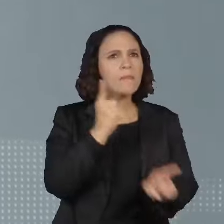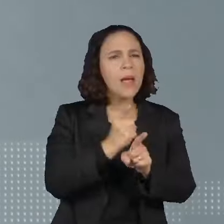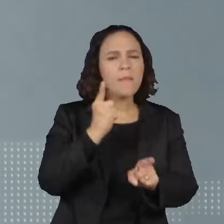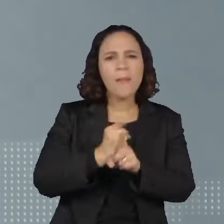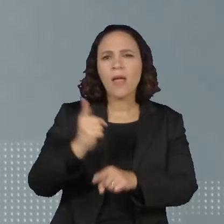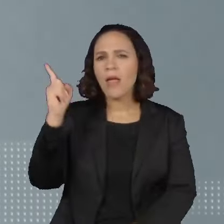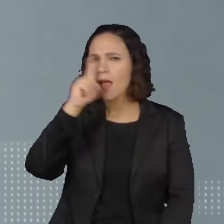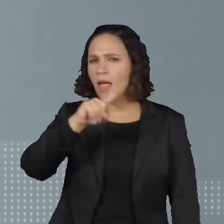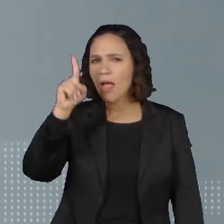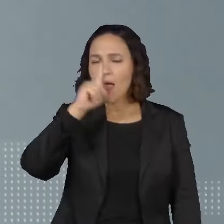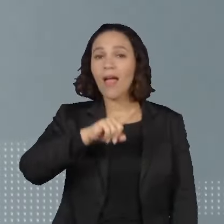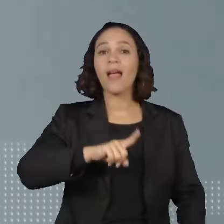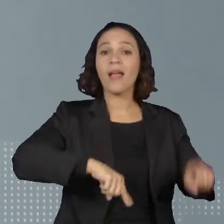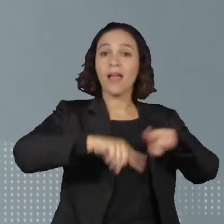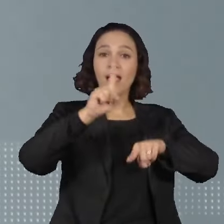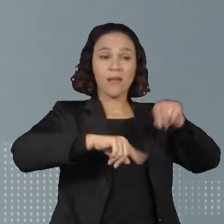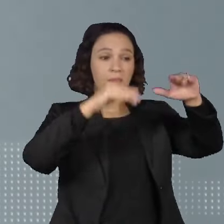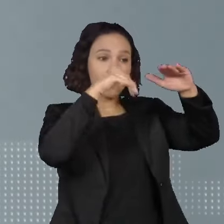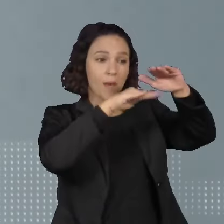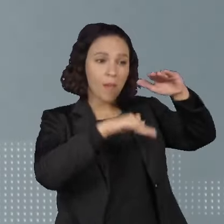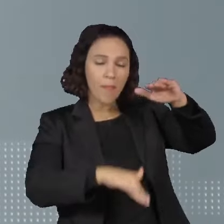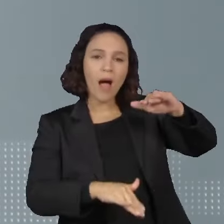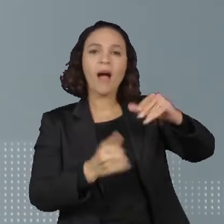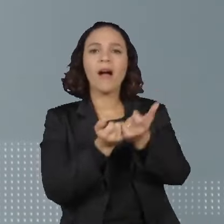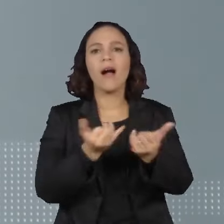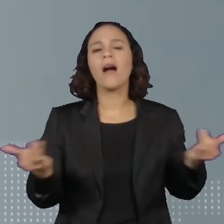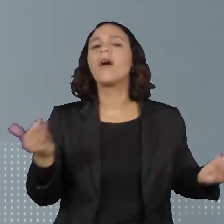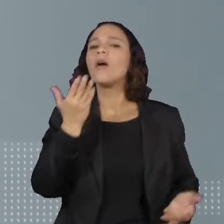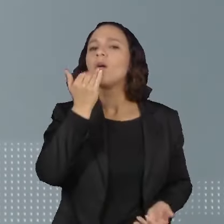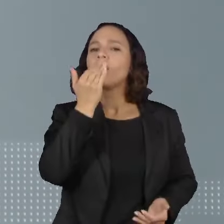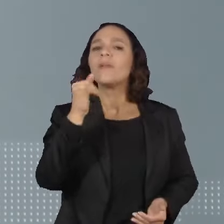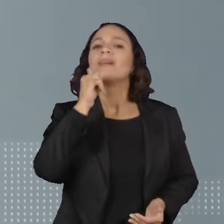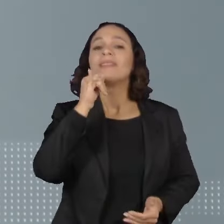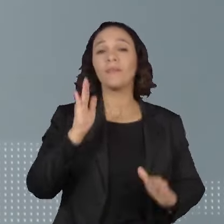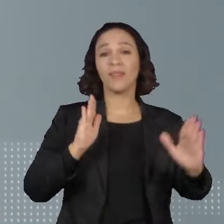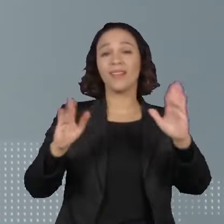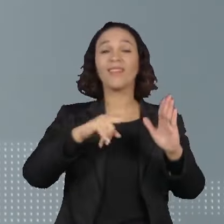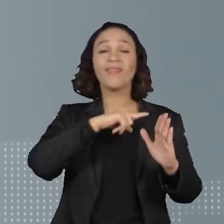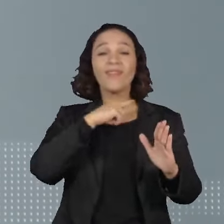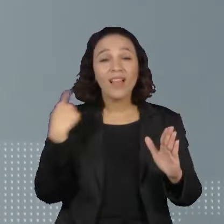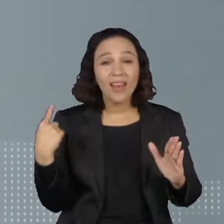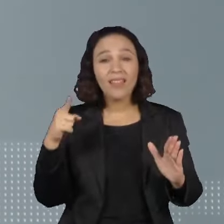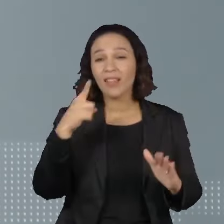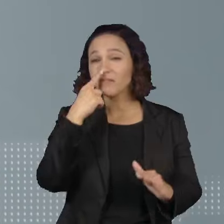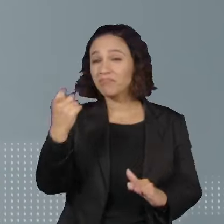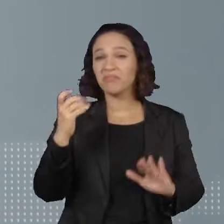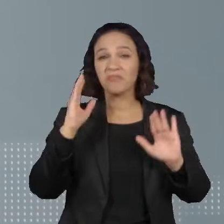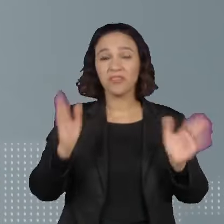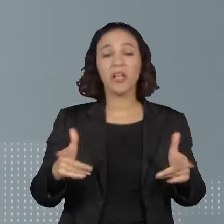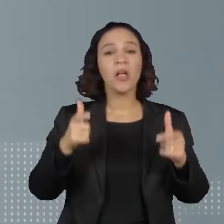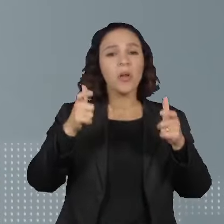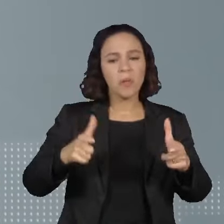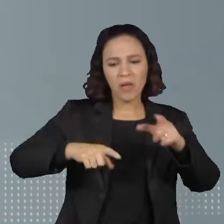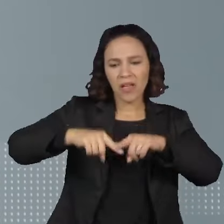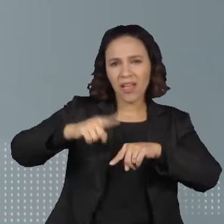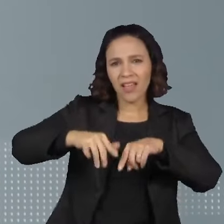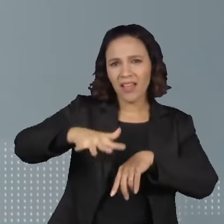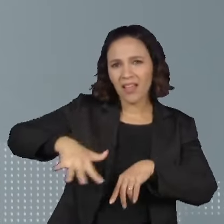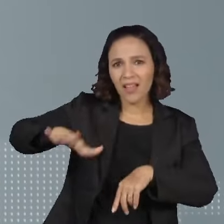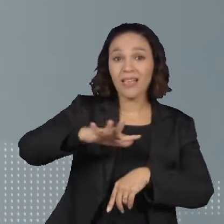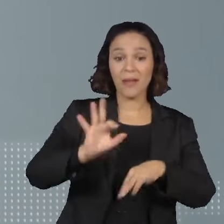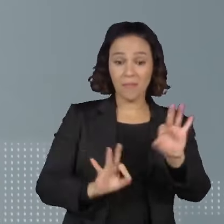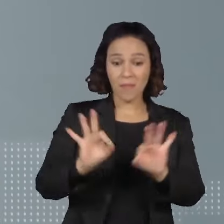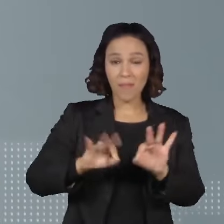falhas no estoque e distribuição de alimentos, como produtos vencidos, deficiências no espaço e nos materiais durante o